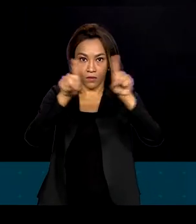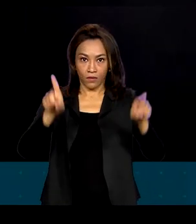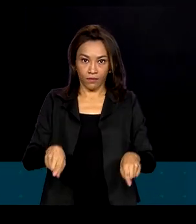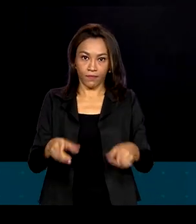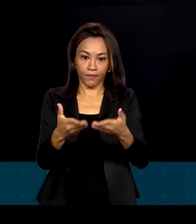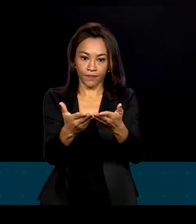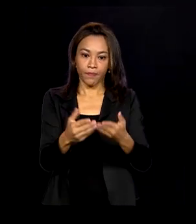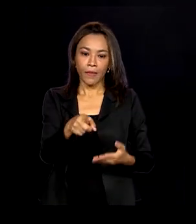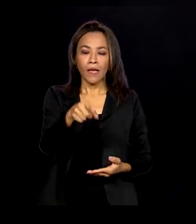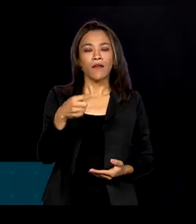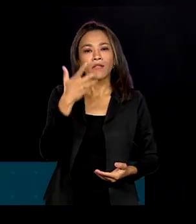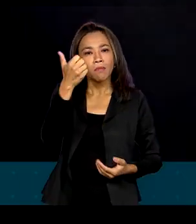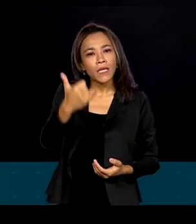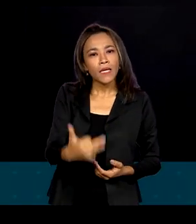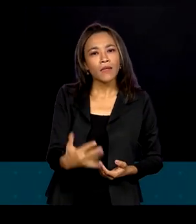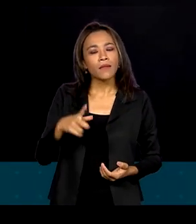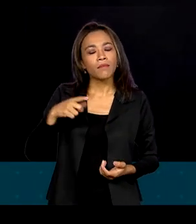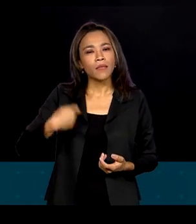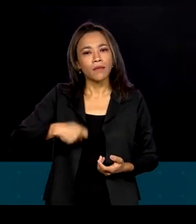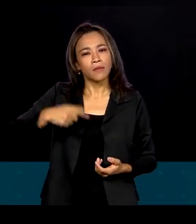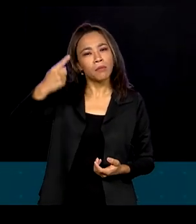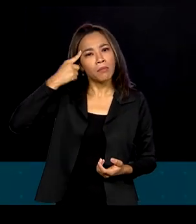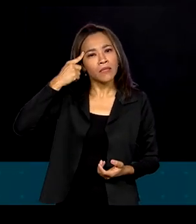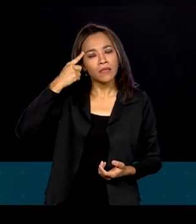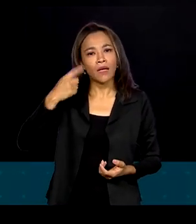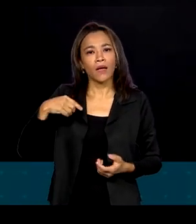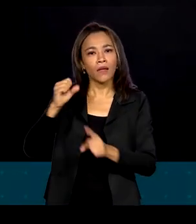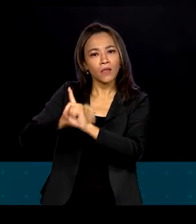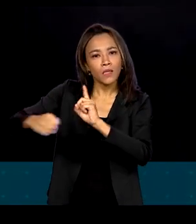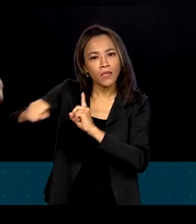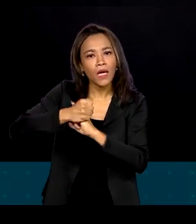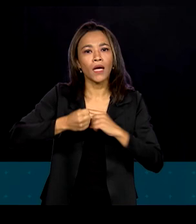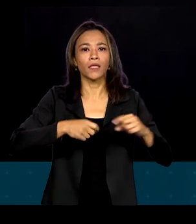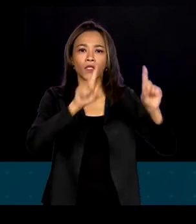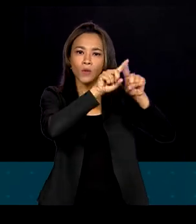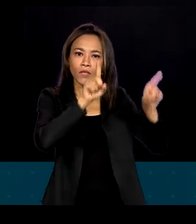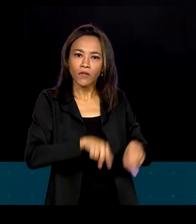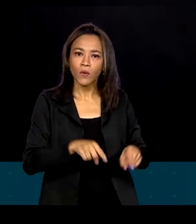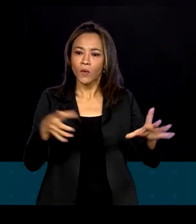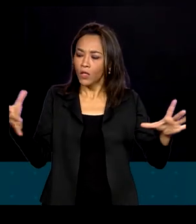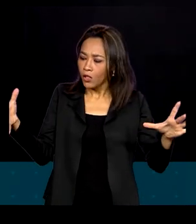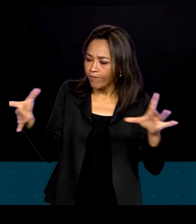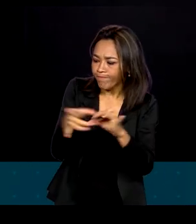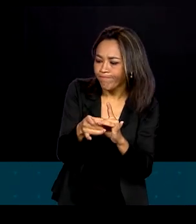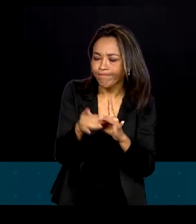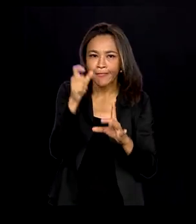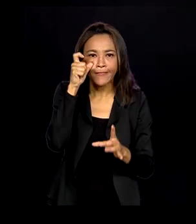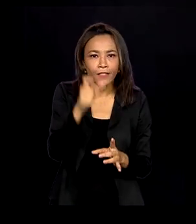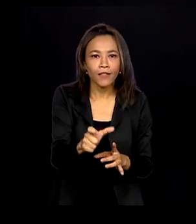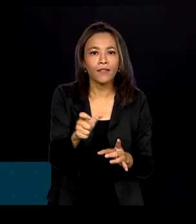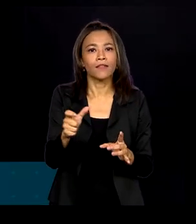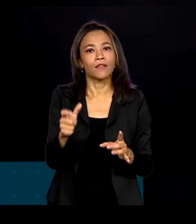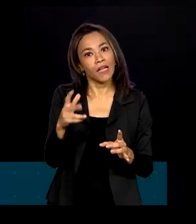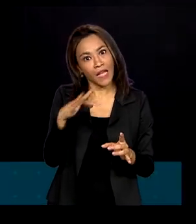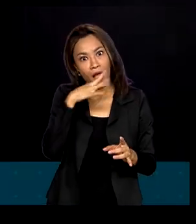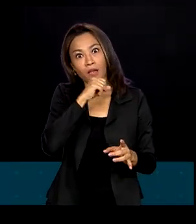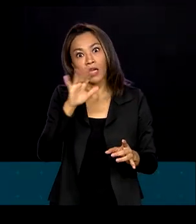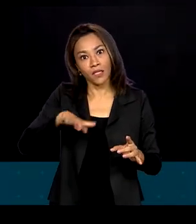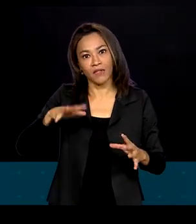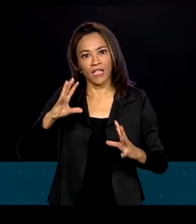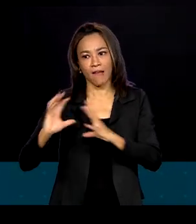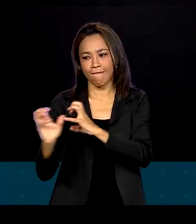tem que pensar na sociedade e tem que conciliar interesses que podem parecer à primeira vista conflitantes,